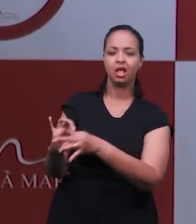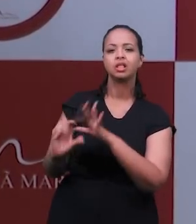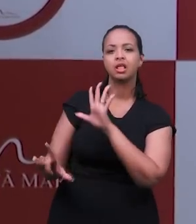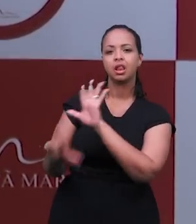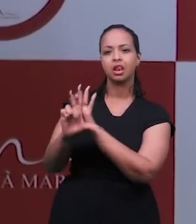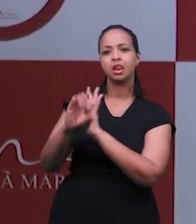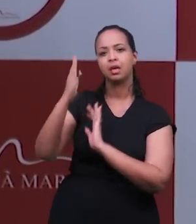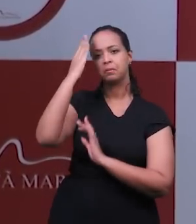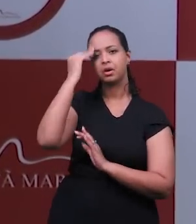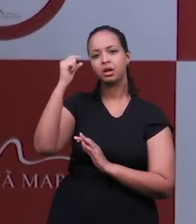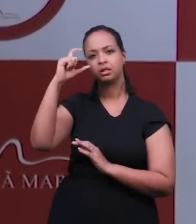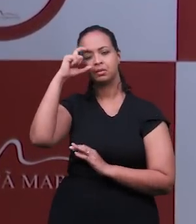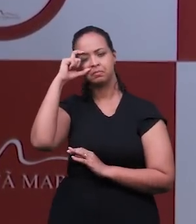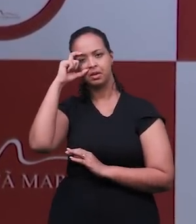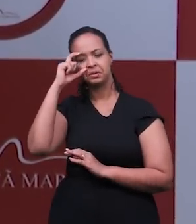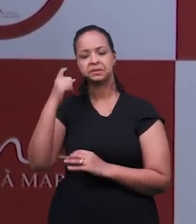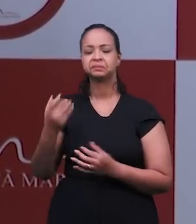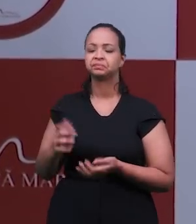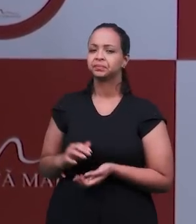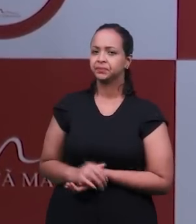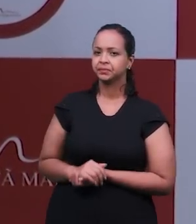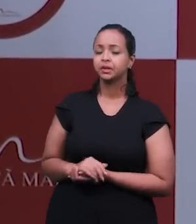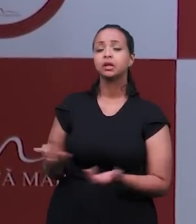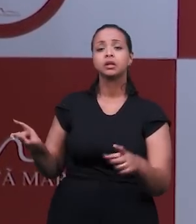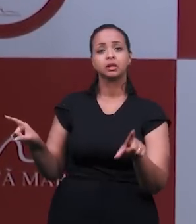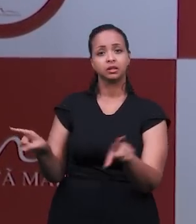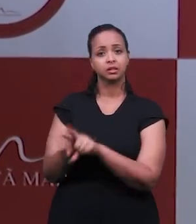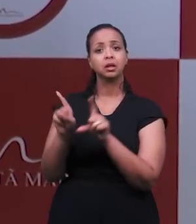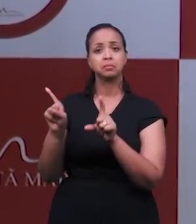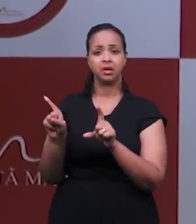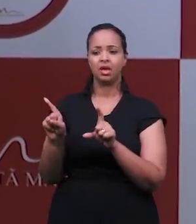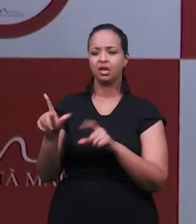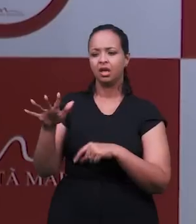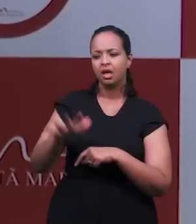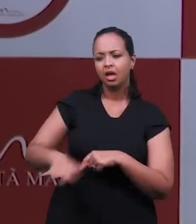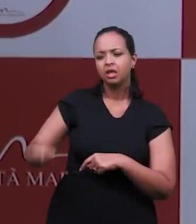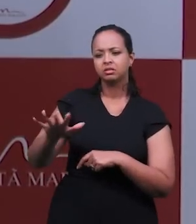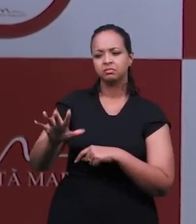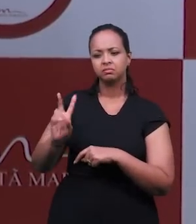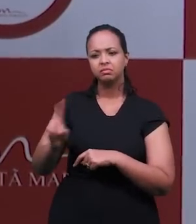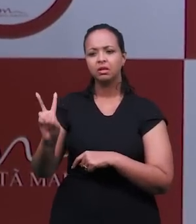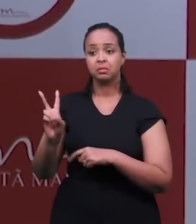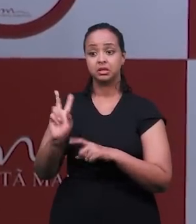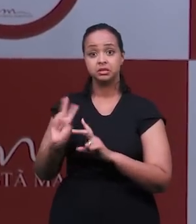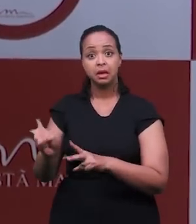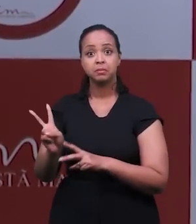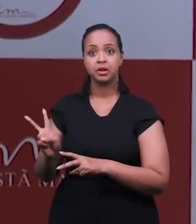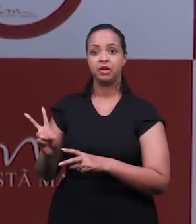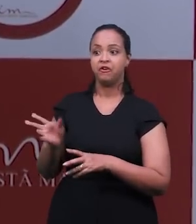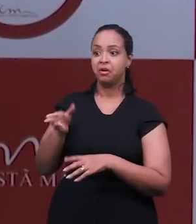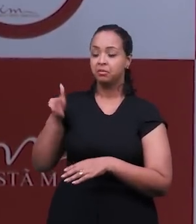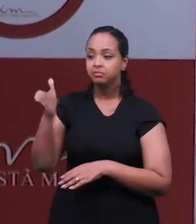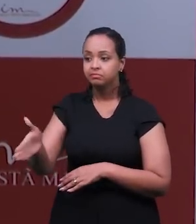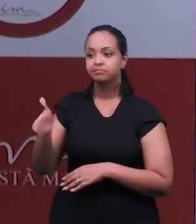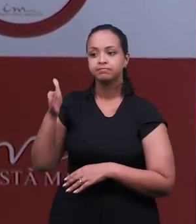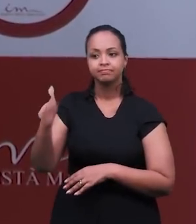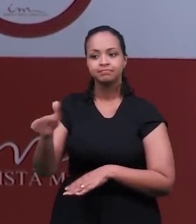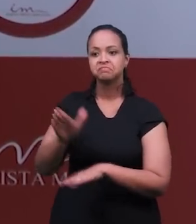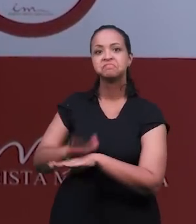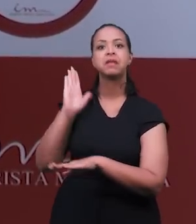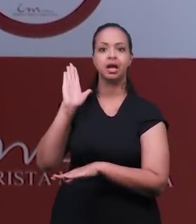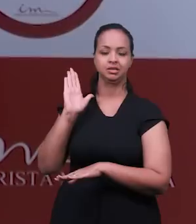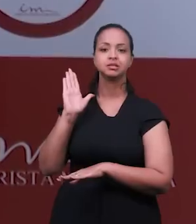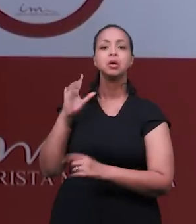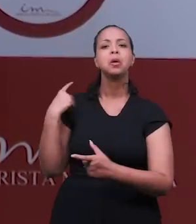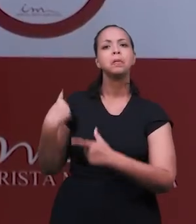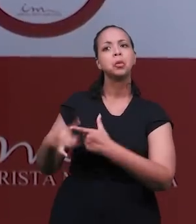contexto da Lei Maria da Penha, é a 11.340. E todos os eventos, ele é muito mais solicitado do que eu, na